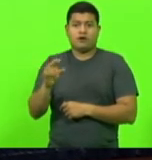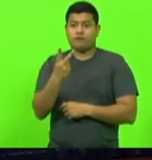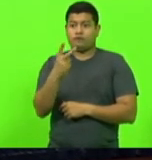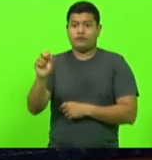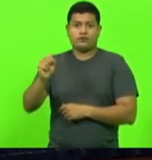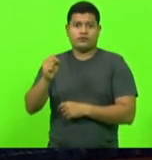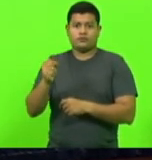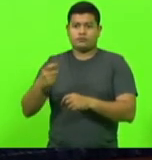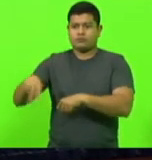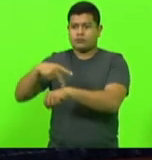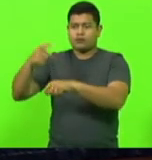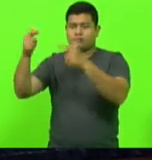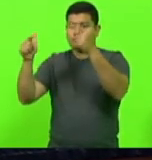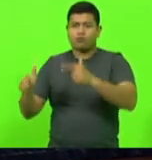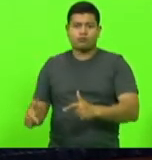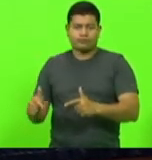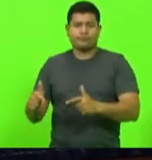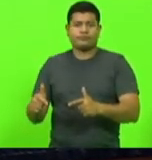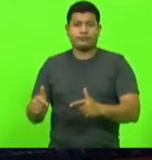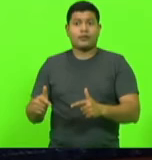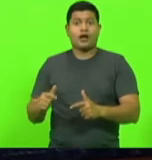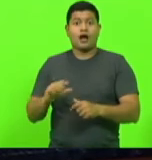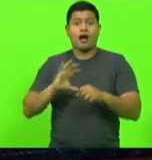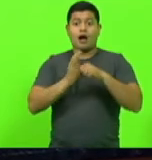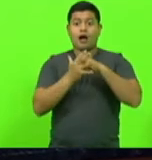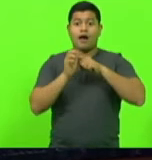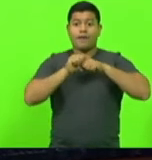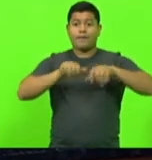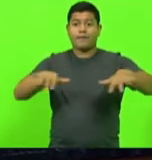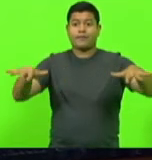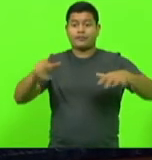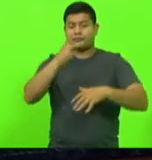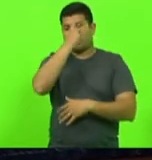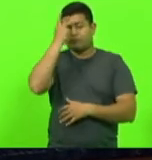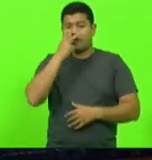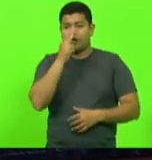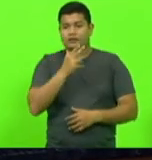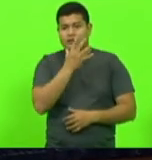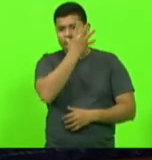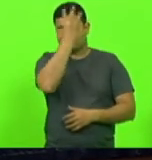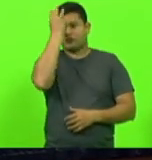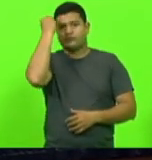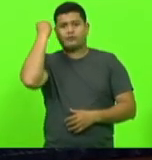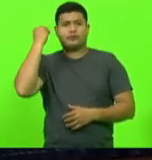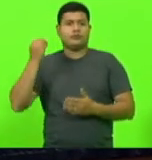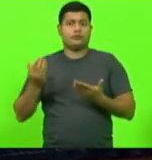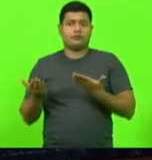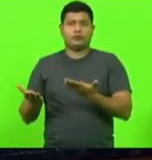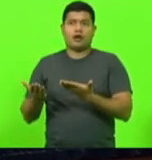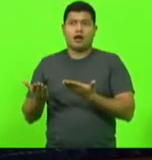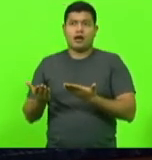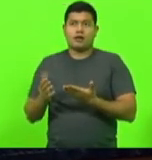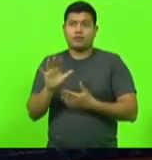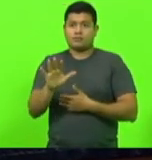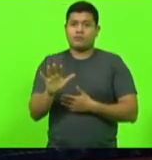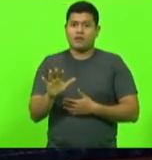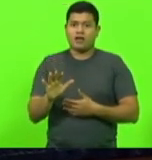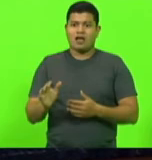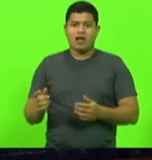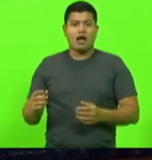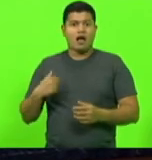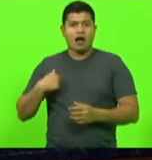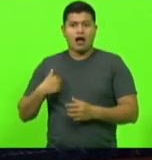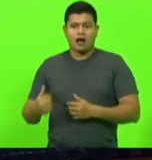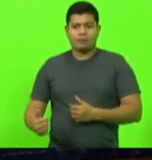pandemia que as pessoas fazem questão de esquecer que não existiu. Mas aí, quando é para benefício próprio, a